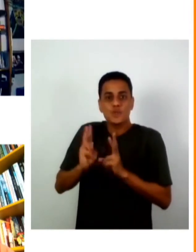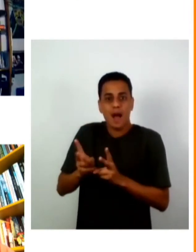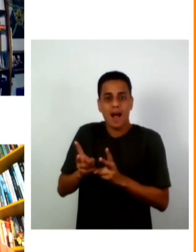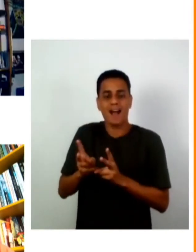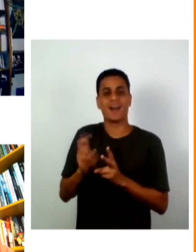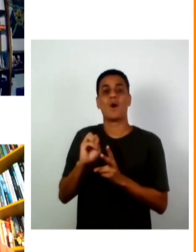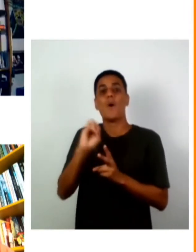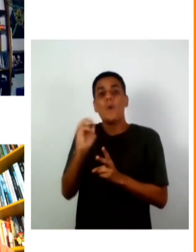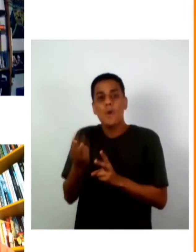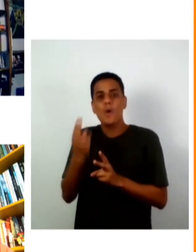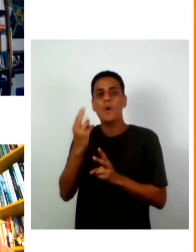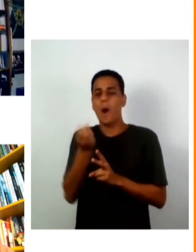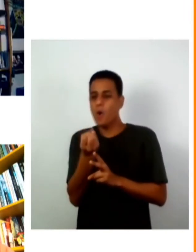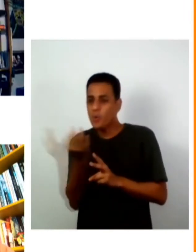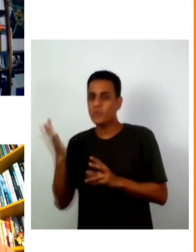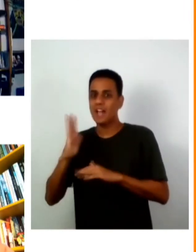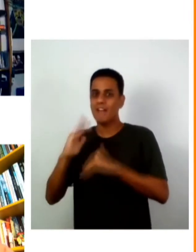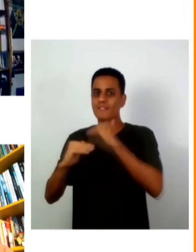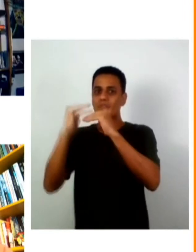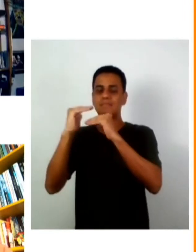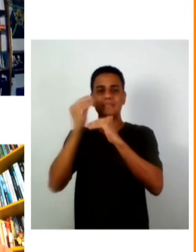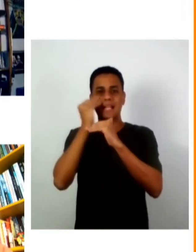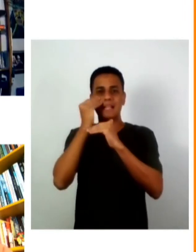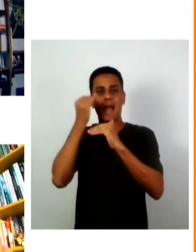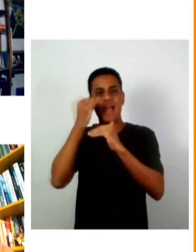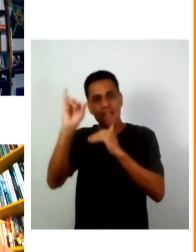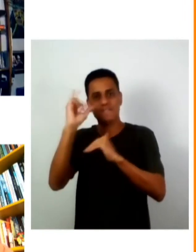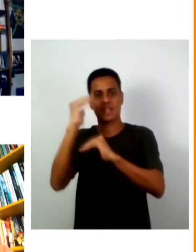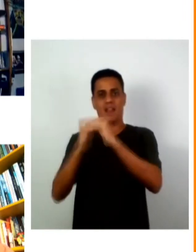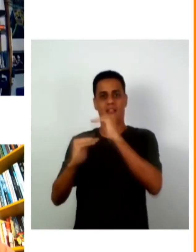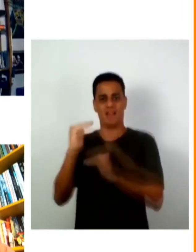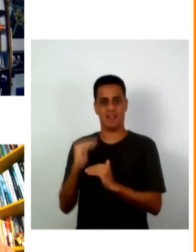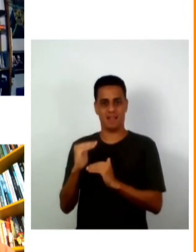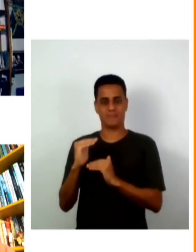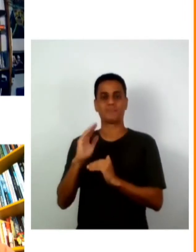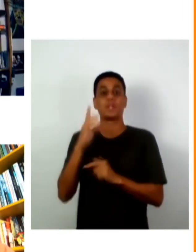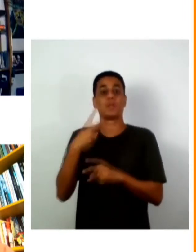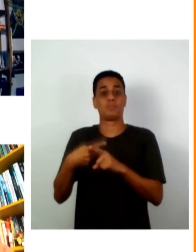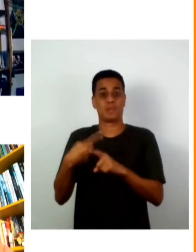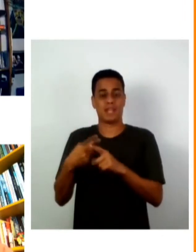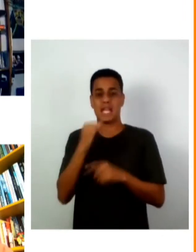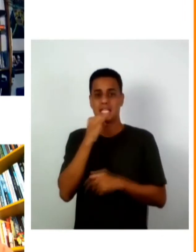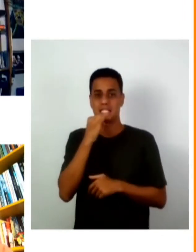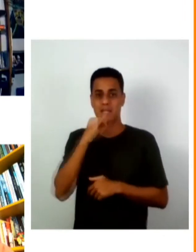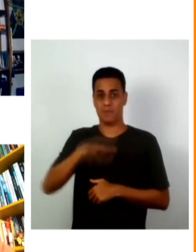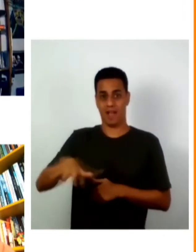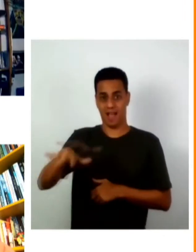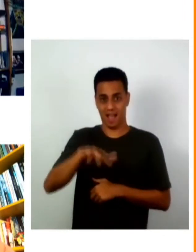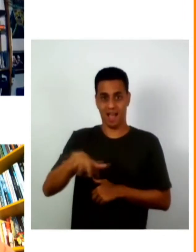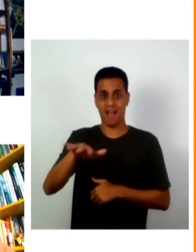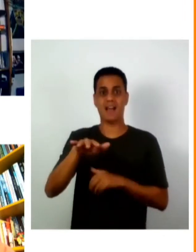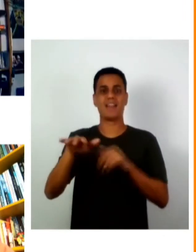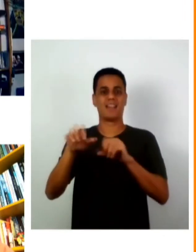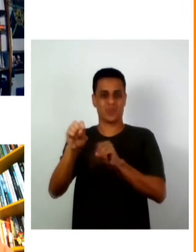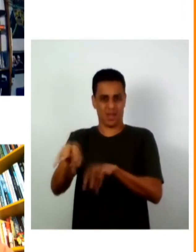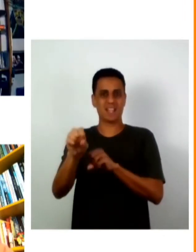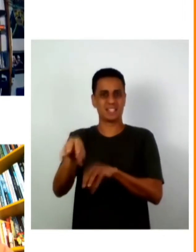pelo menos que a gente não perca o que nós conquistamos até hoje porque no sistema educacional